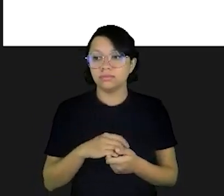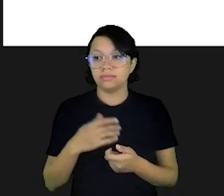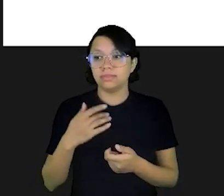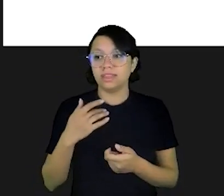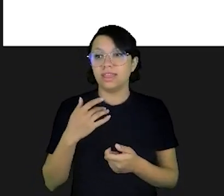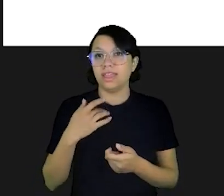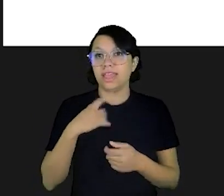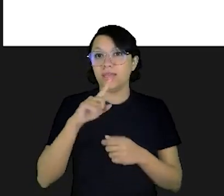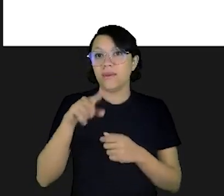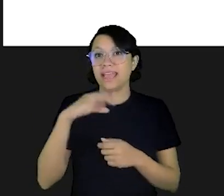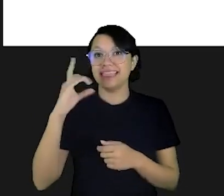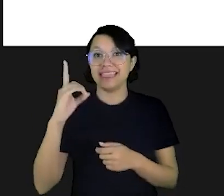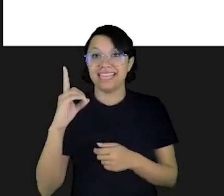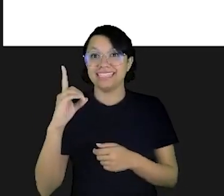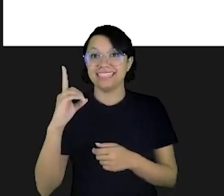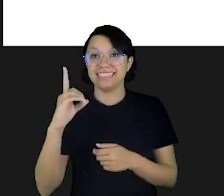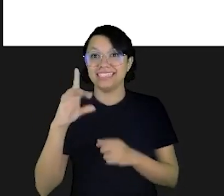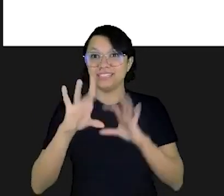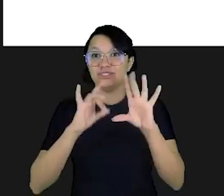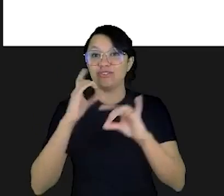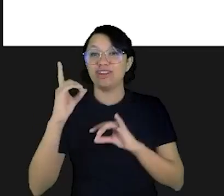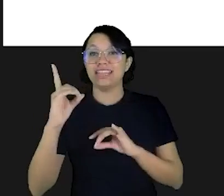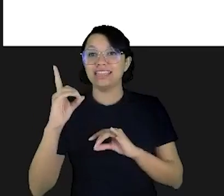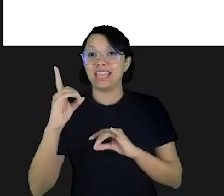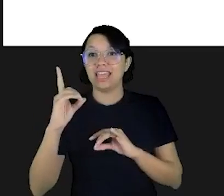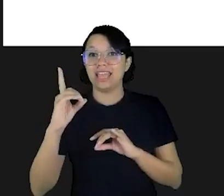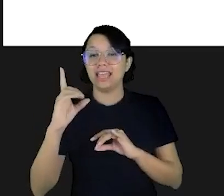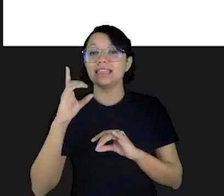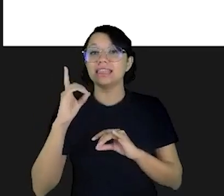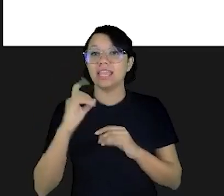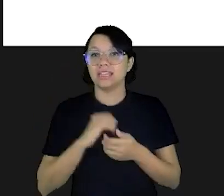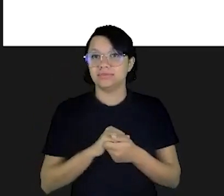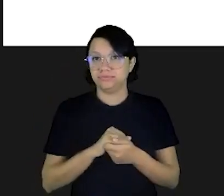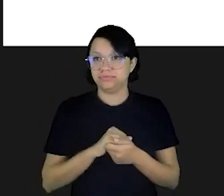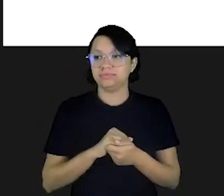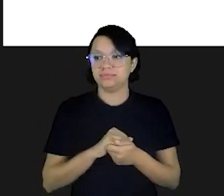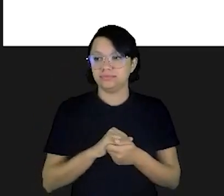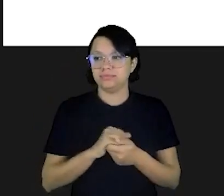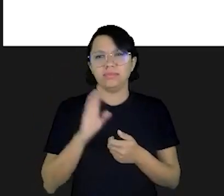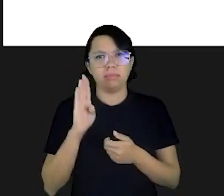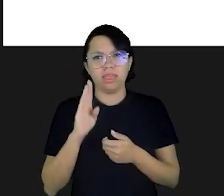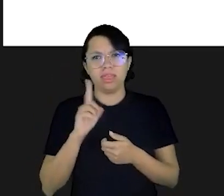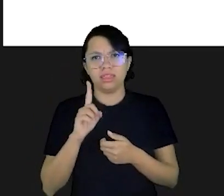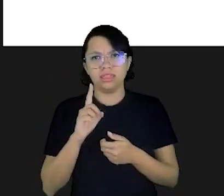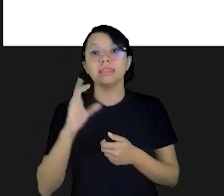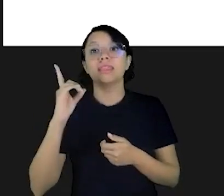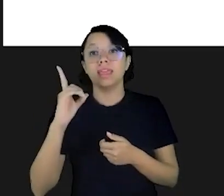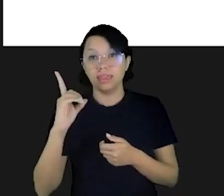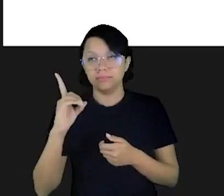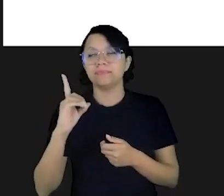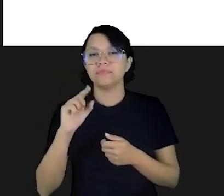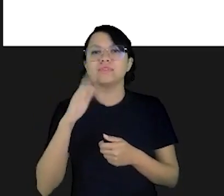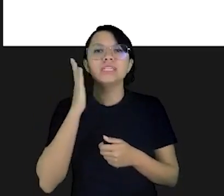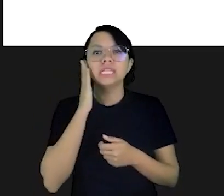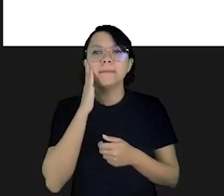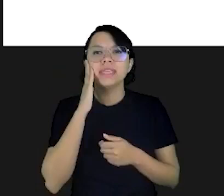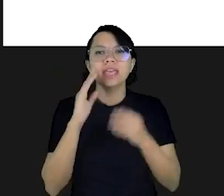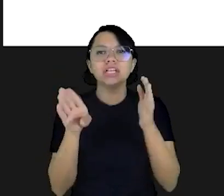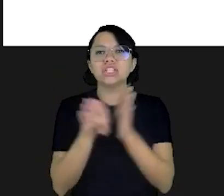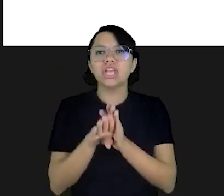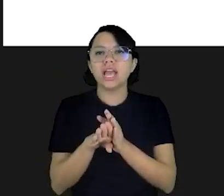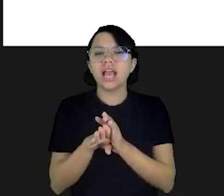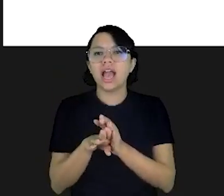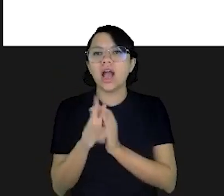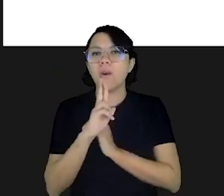Eu tinha ido na D. Você tinha ido na B de bola, né? Não, na D de dado. Ah, na D de dado. Mas você sabia que ia